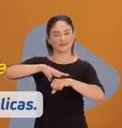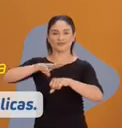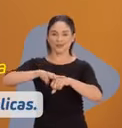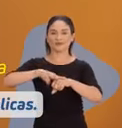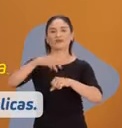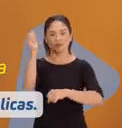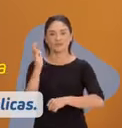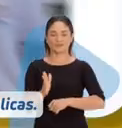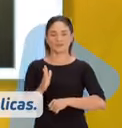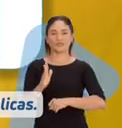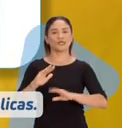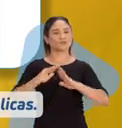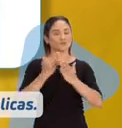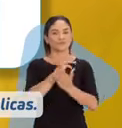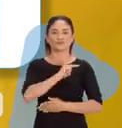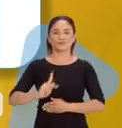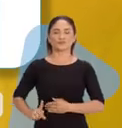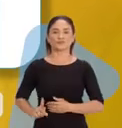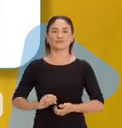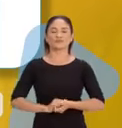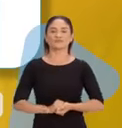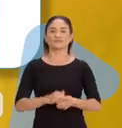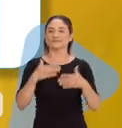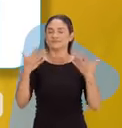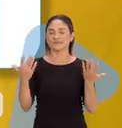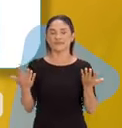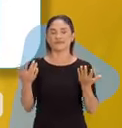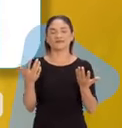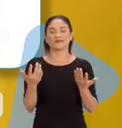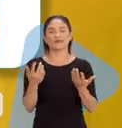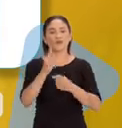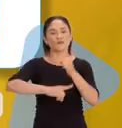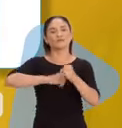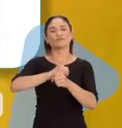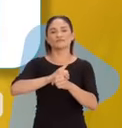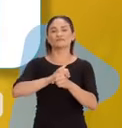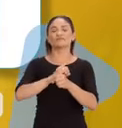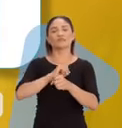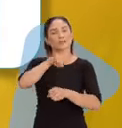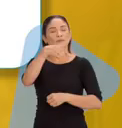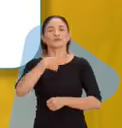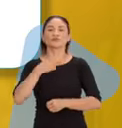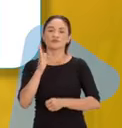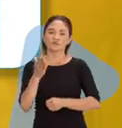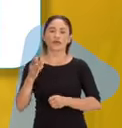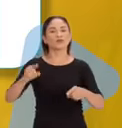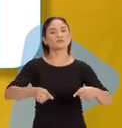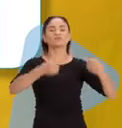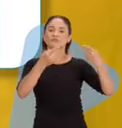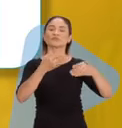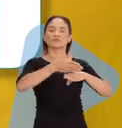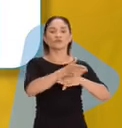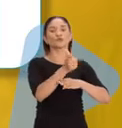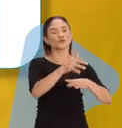Olimpíada Brasileira de Matemática das escolas públicas. E aí, um ano depois eu já estava na Cidade Olímpica, já estava motivado a